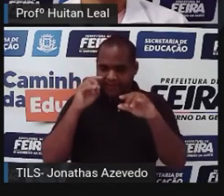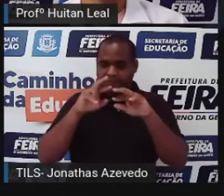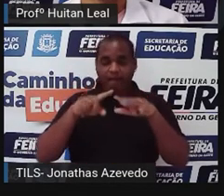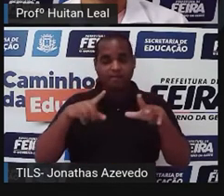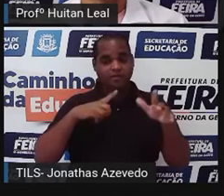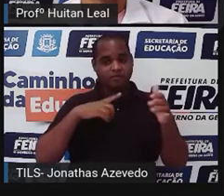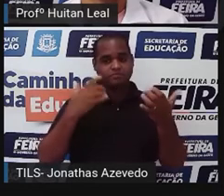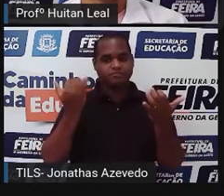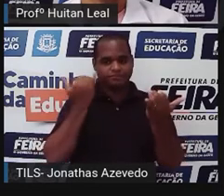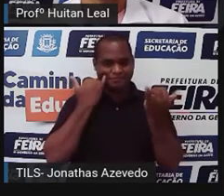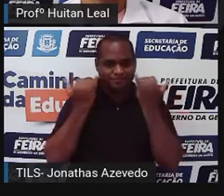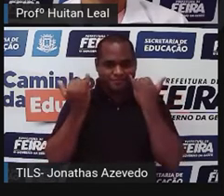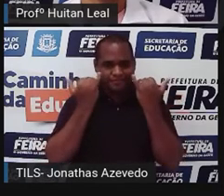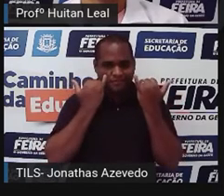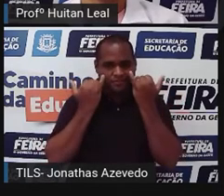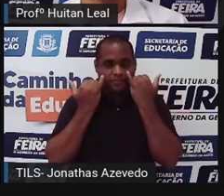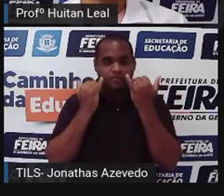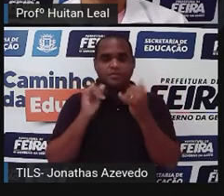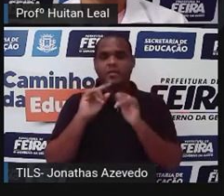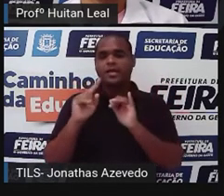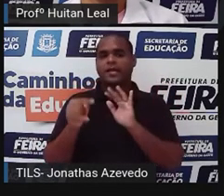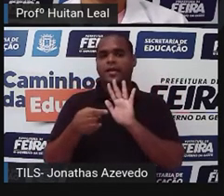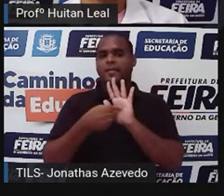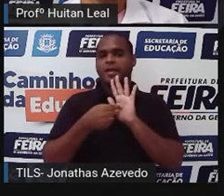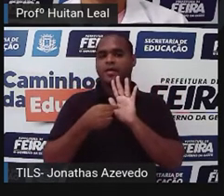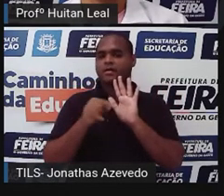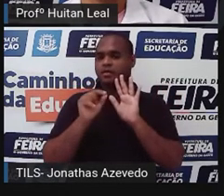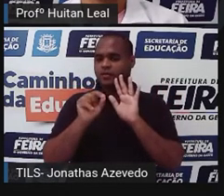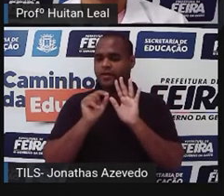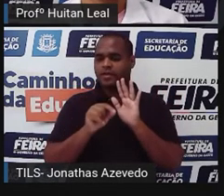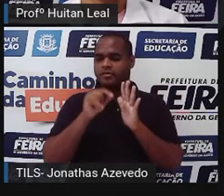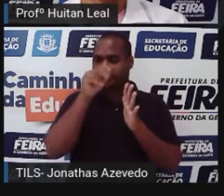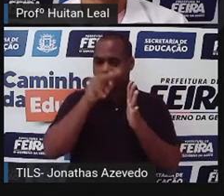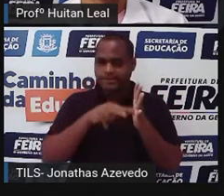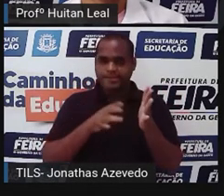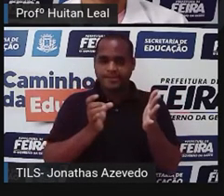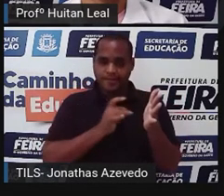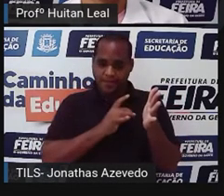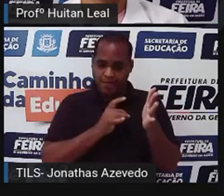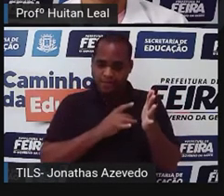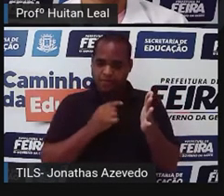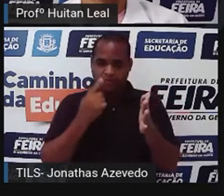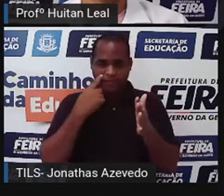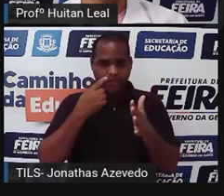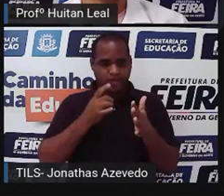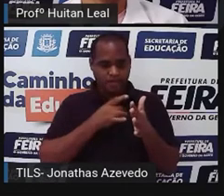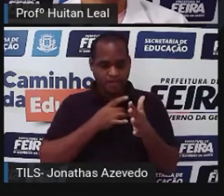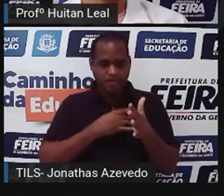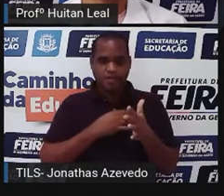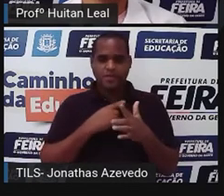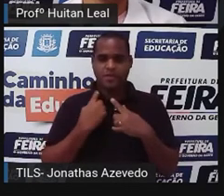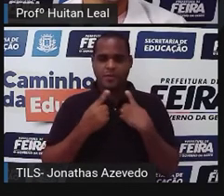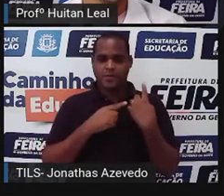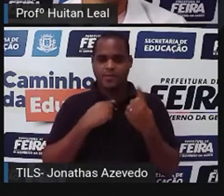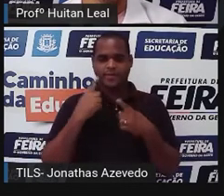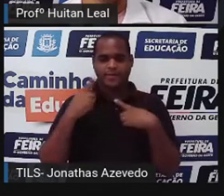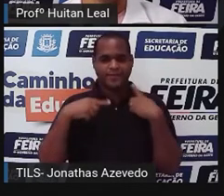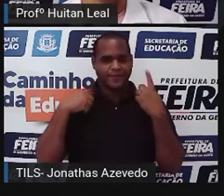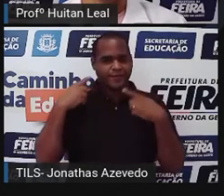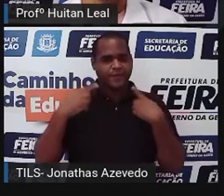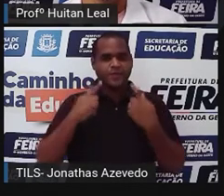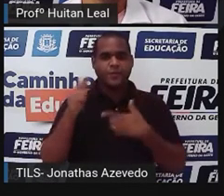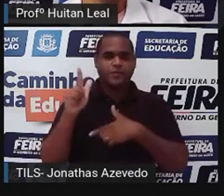informações. Tem por objetivo despertar no leitor a sensação de medo frente à morte, à loucura e outros